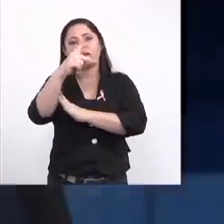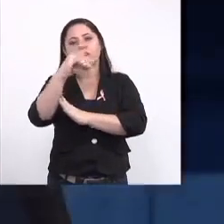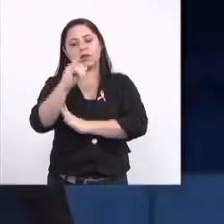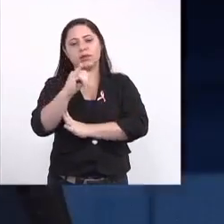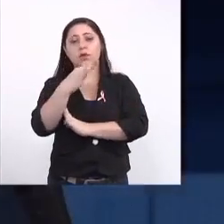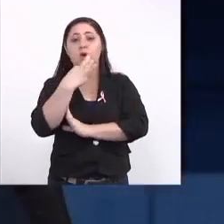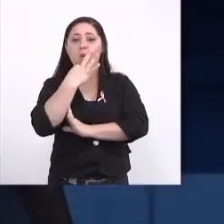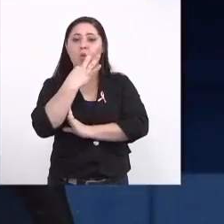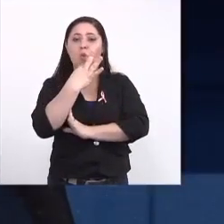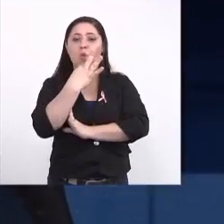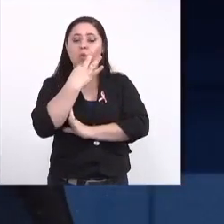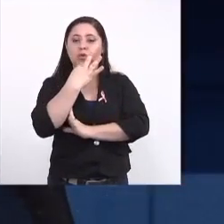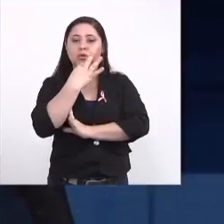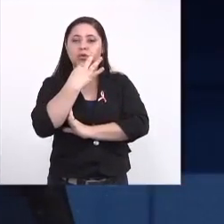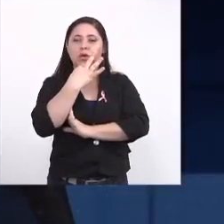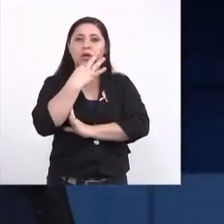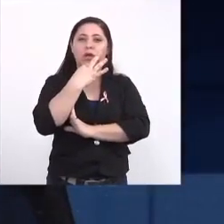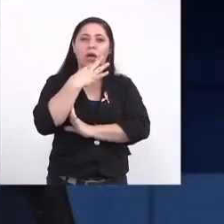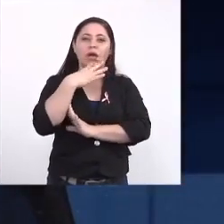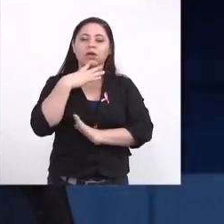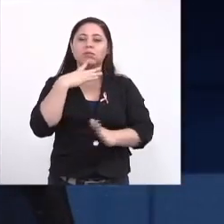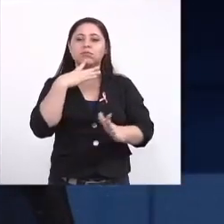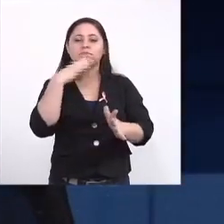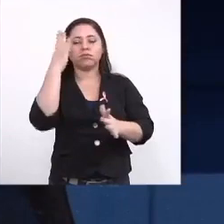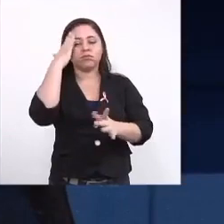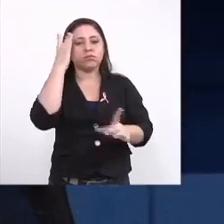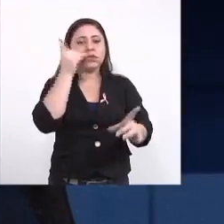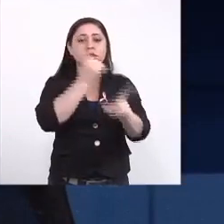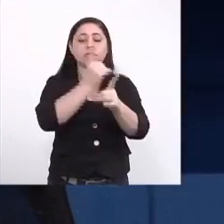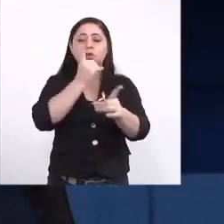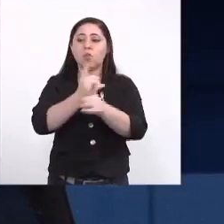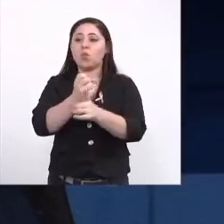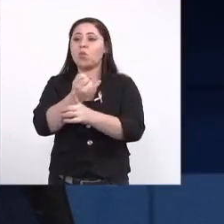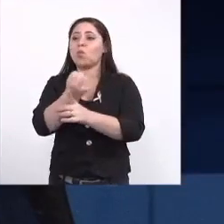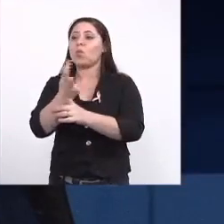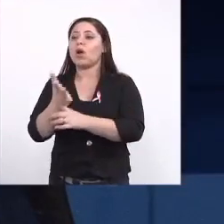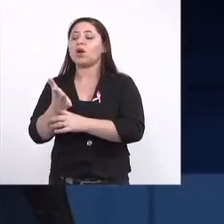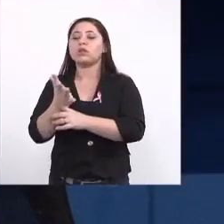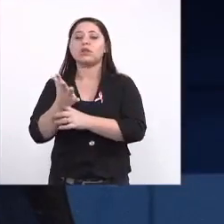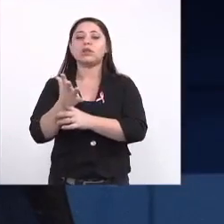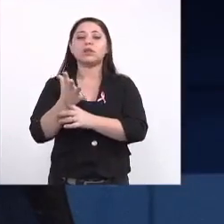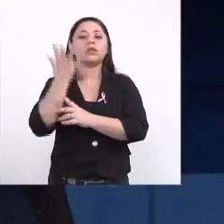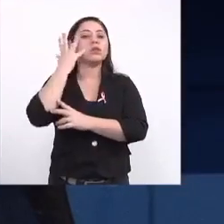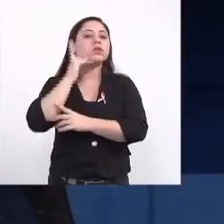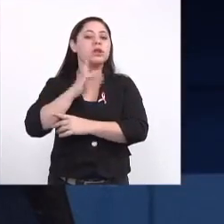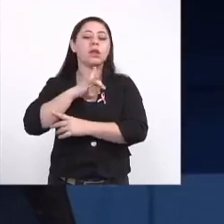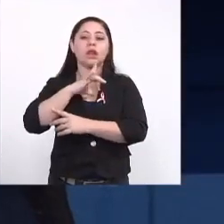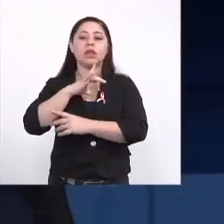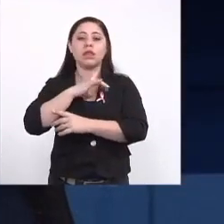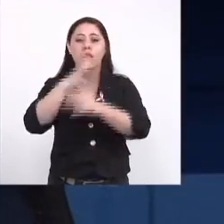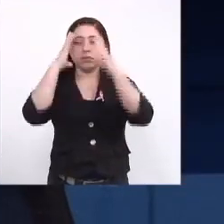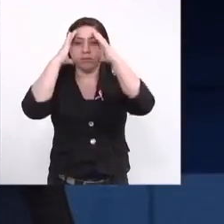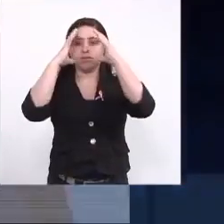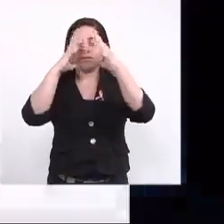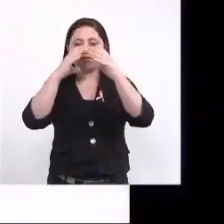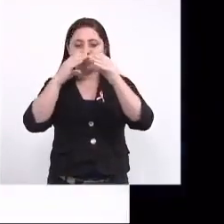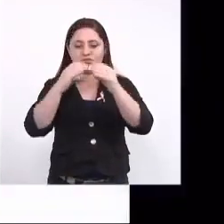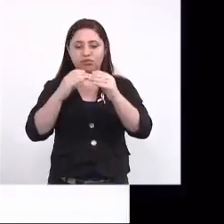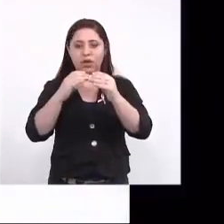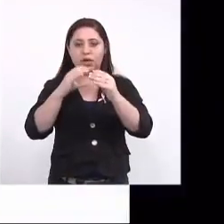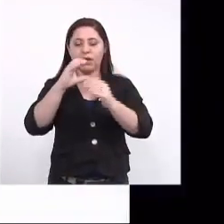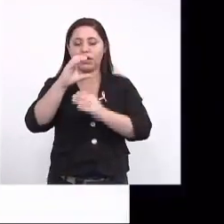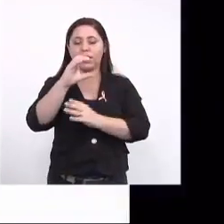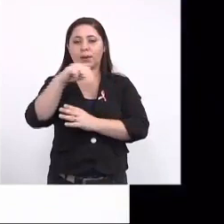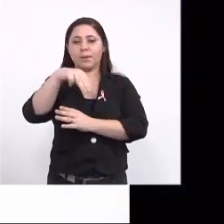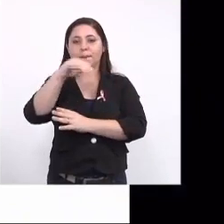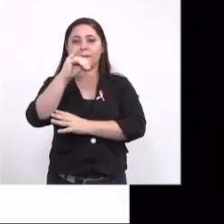conhecer, conhecer não, para identificar quais são as crianças que têm microcefalia ou anomalia congênita causada pelo Zika